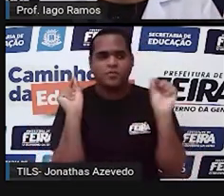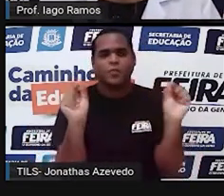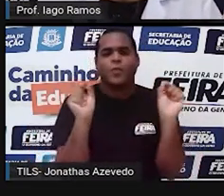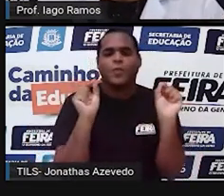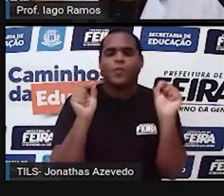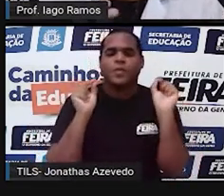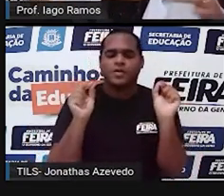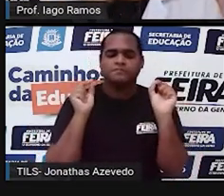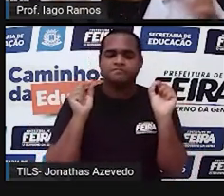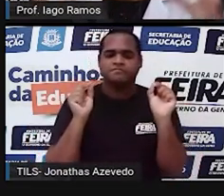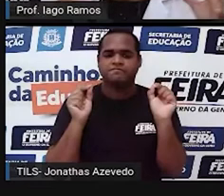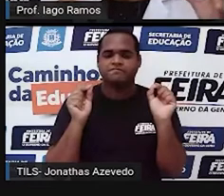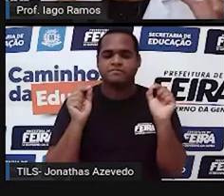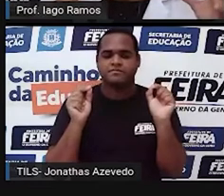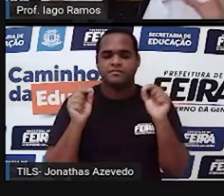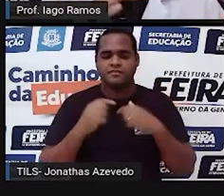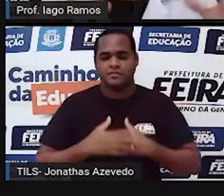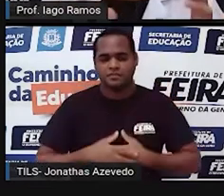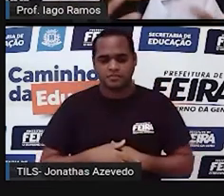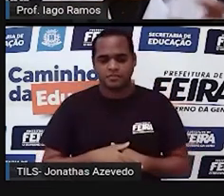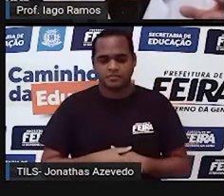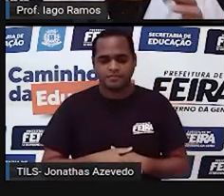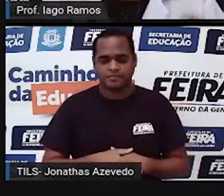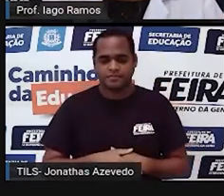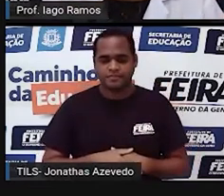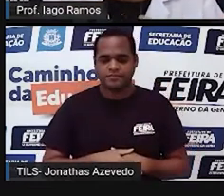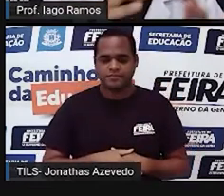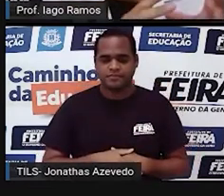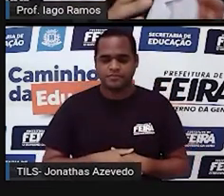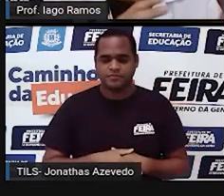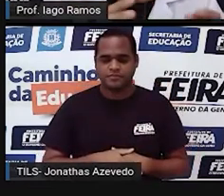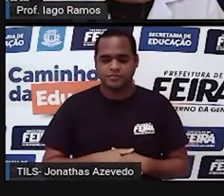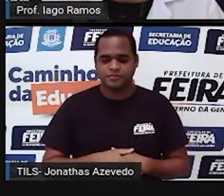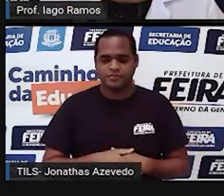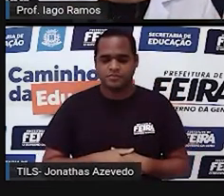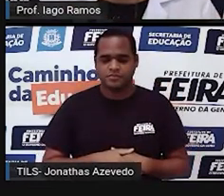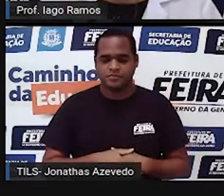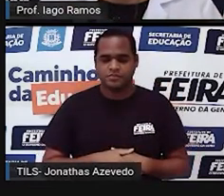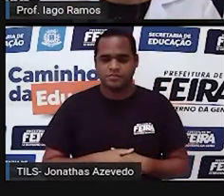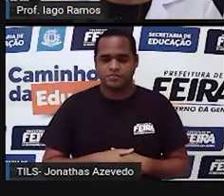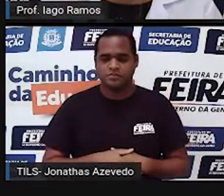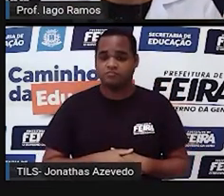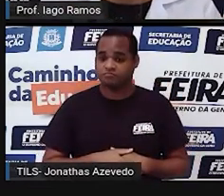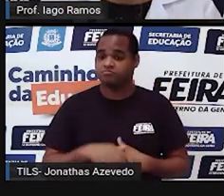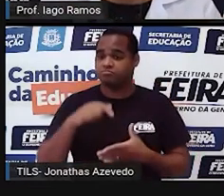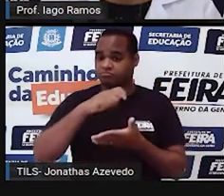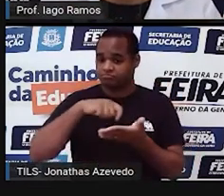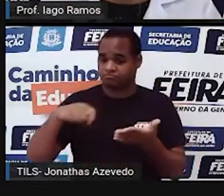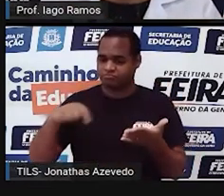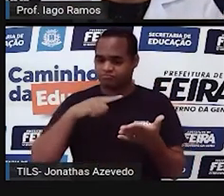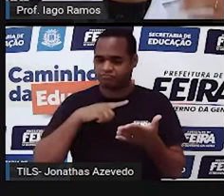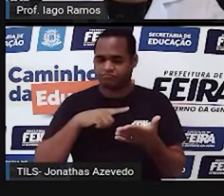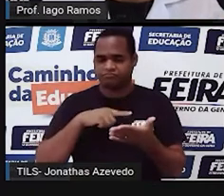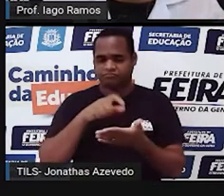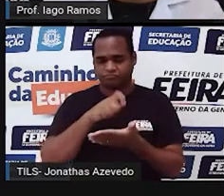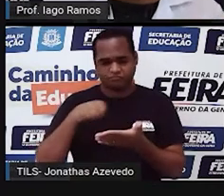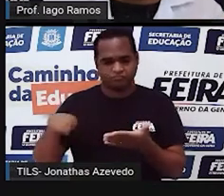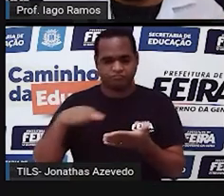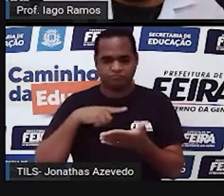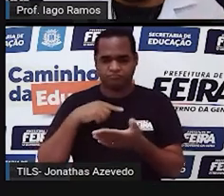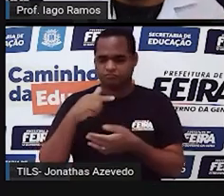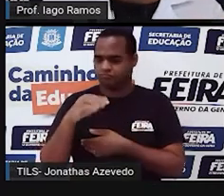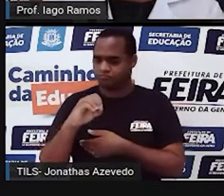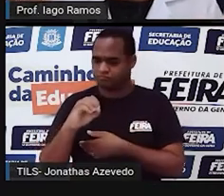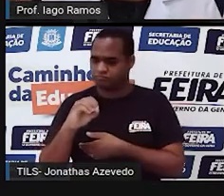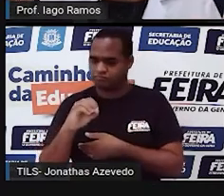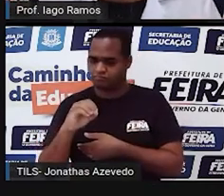E a qual conjunto de números cada uma dessas escritas aí pertencem, né? O 70 sem